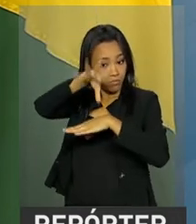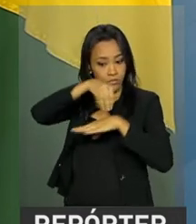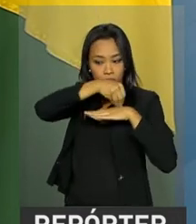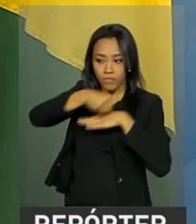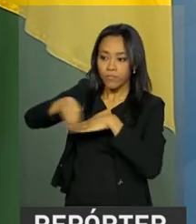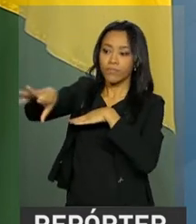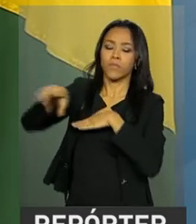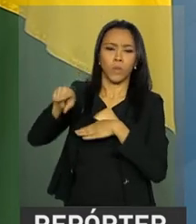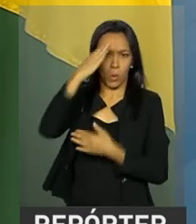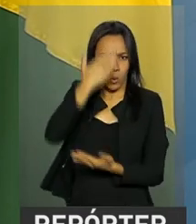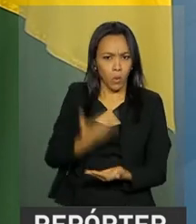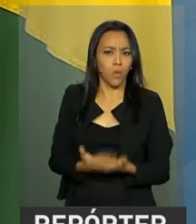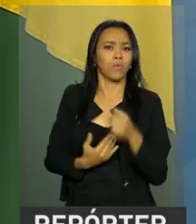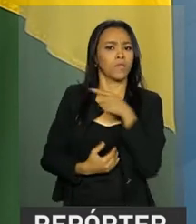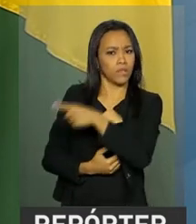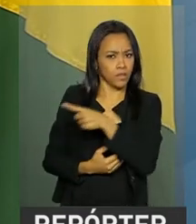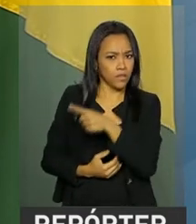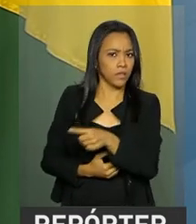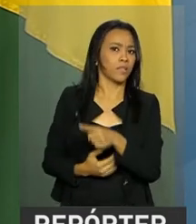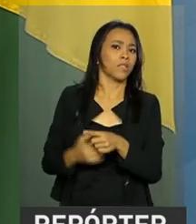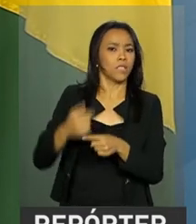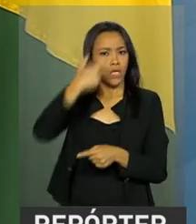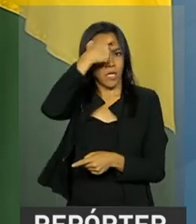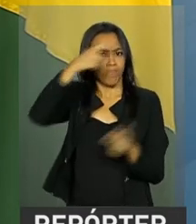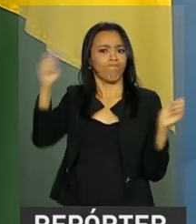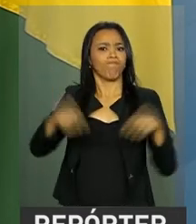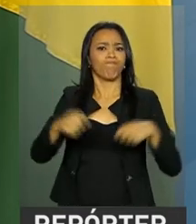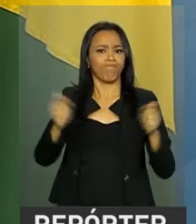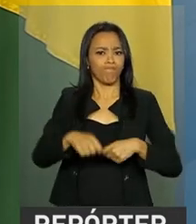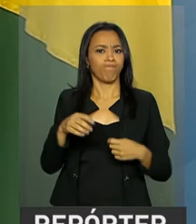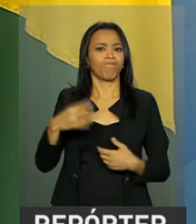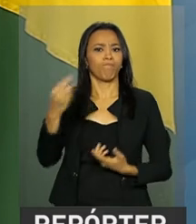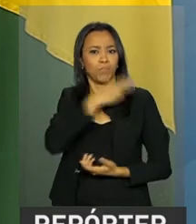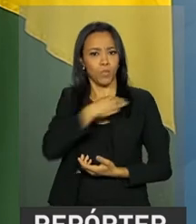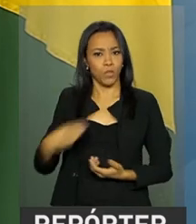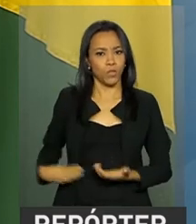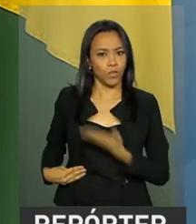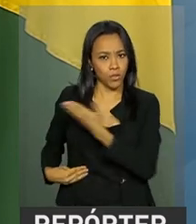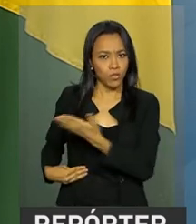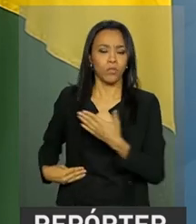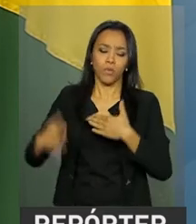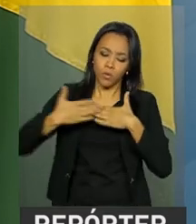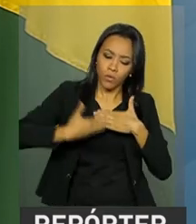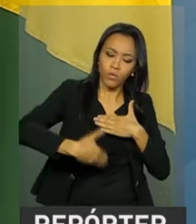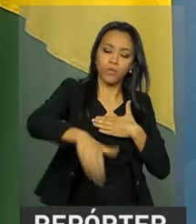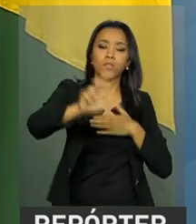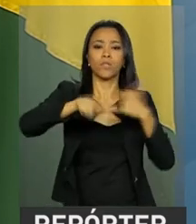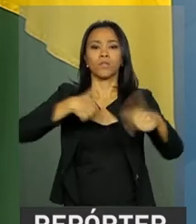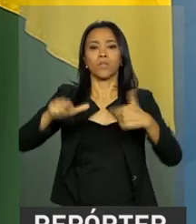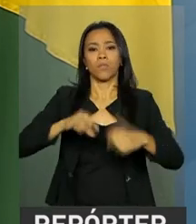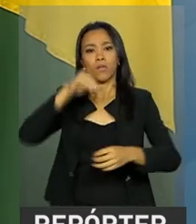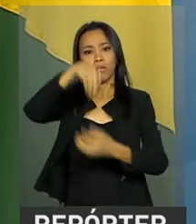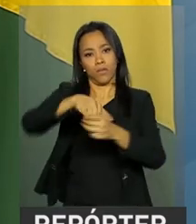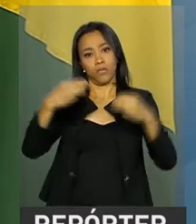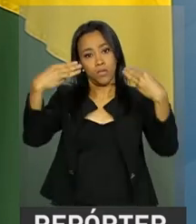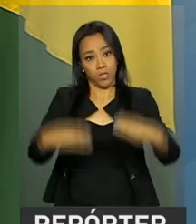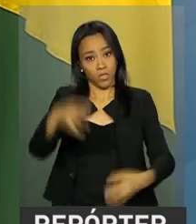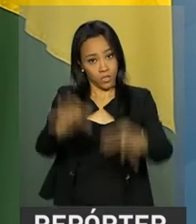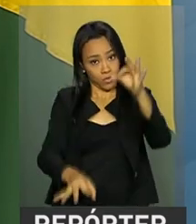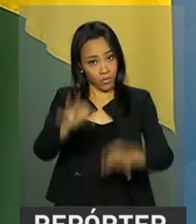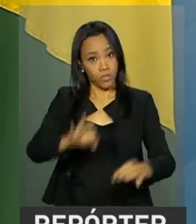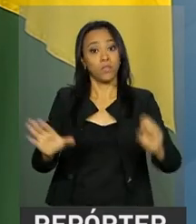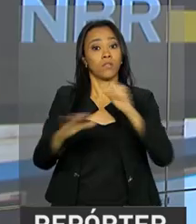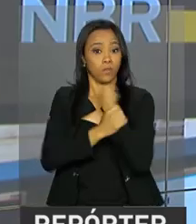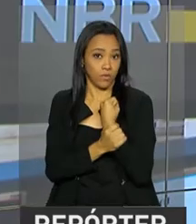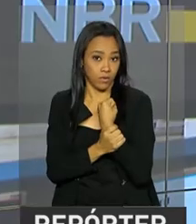sua plena confiança na capacidade do ministro Serralho para conduzir os trabalhos do Ministério da Justiça e Segurança